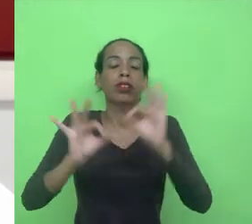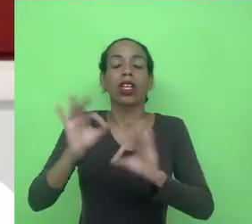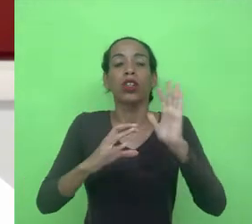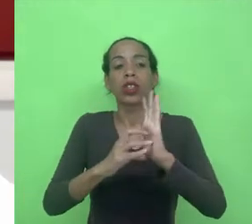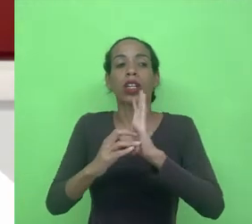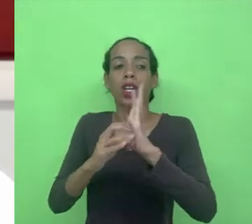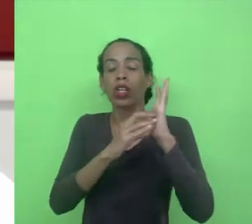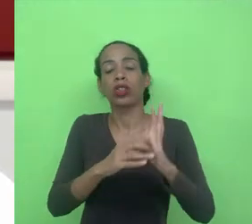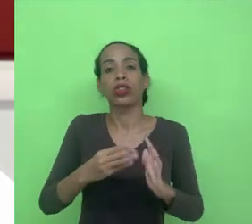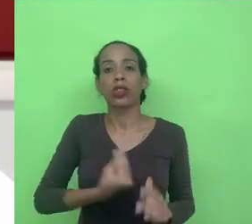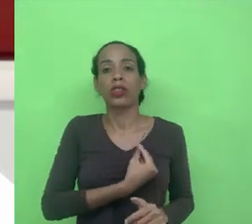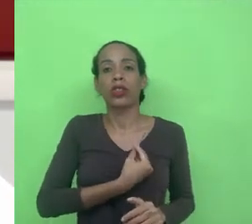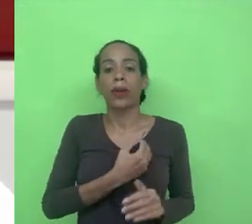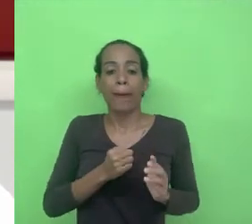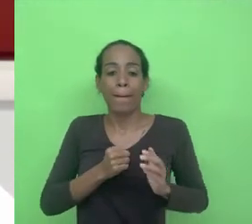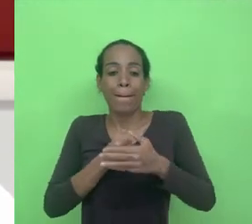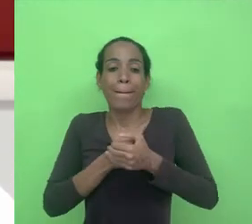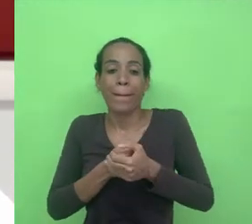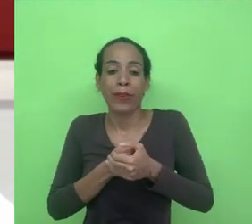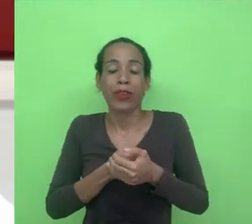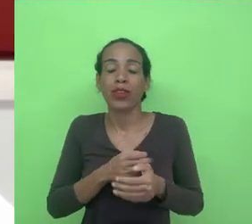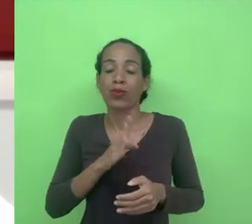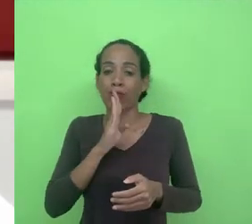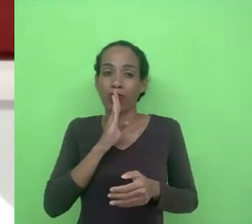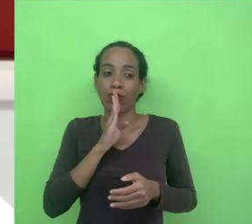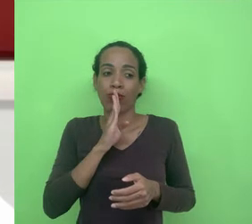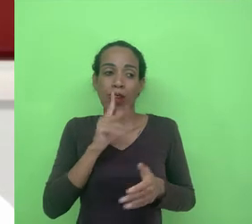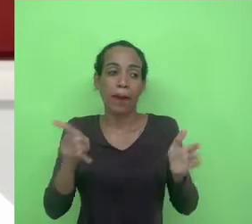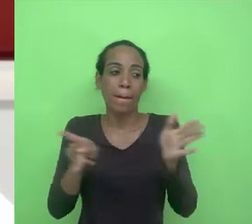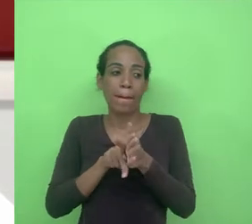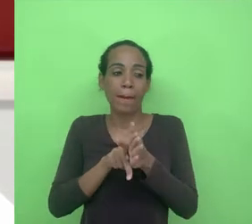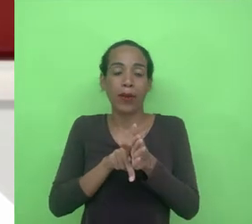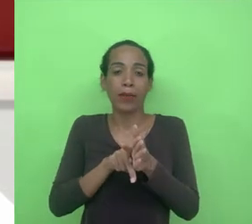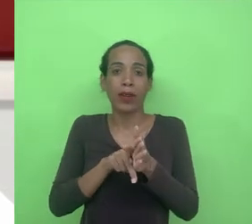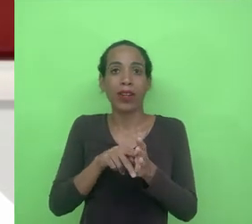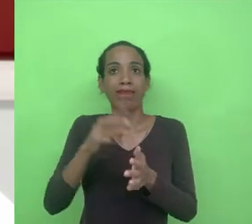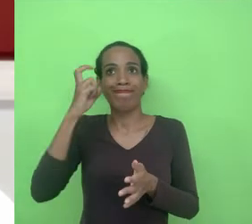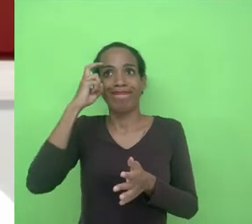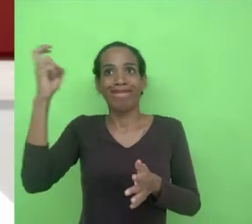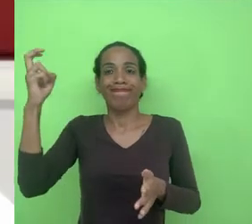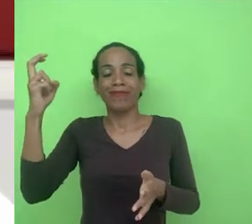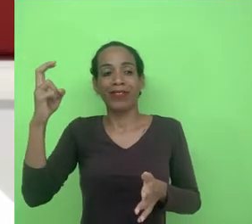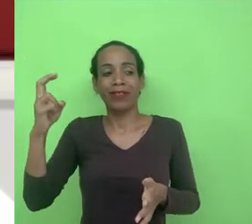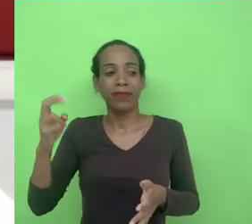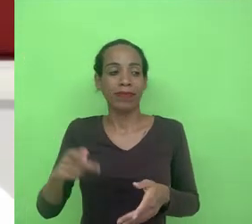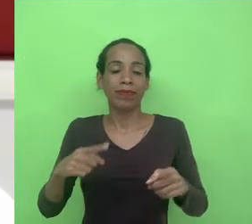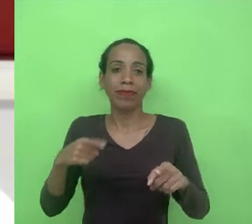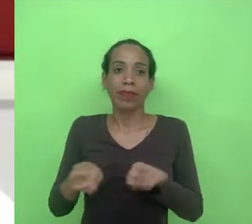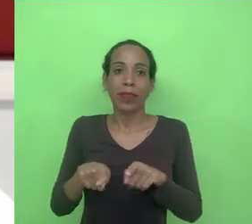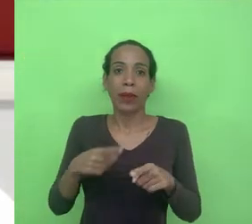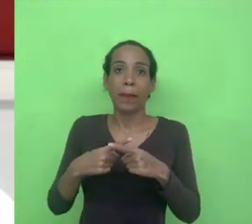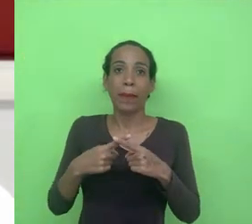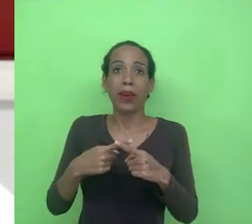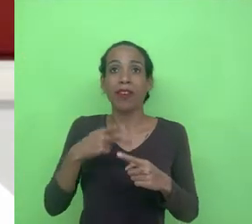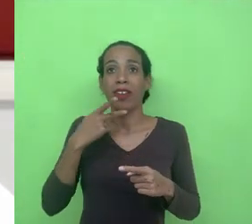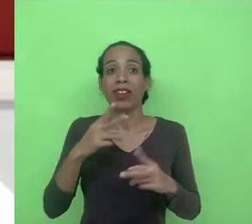estão protegidas sob o manto do sigilo vinculado à propriedade intelectual afinal os dados eles são sobre você mas